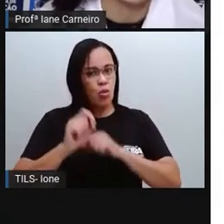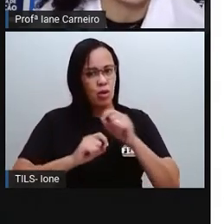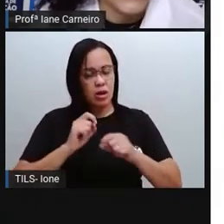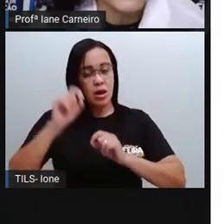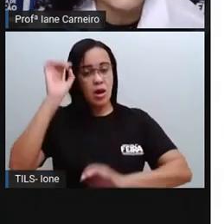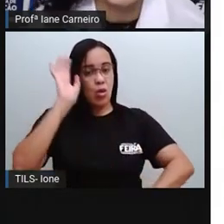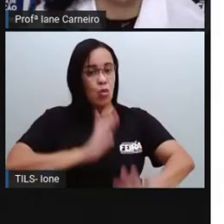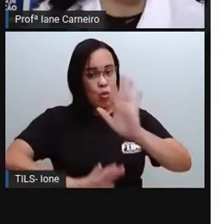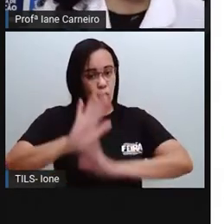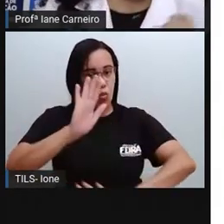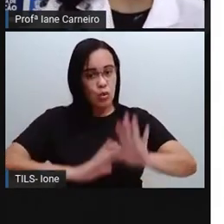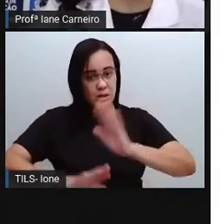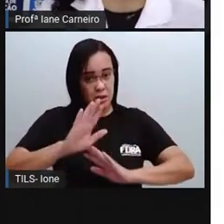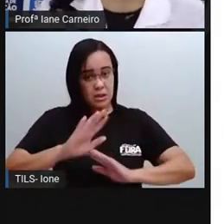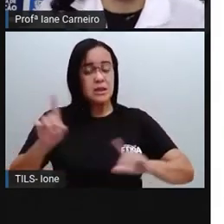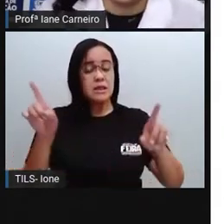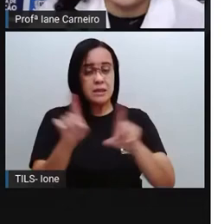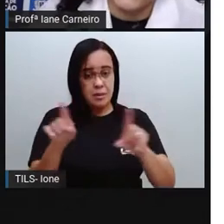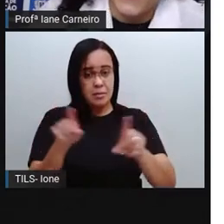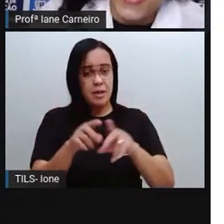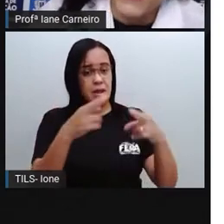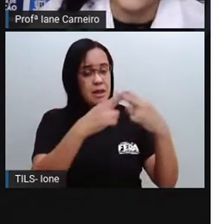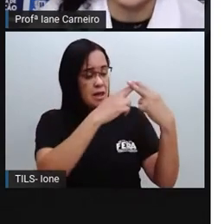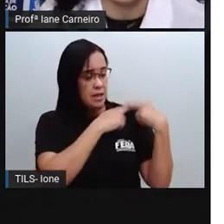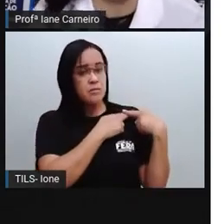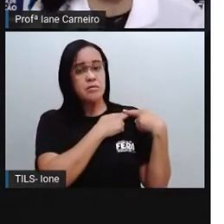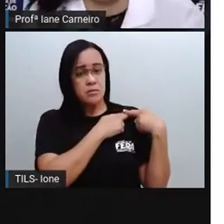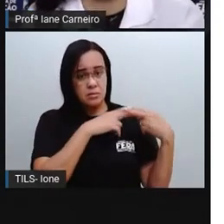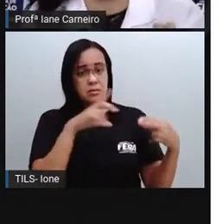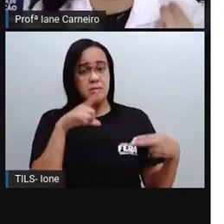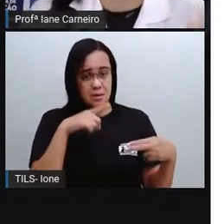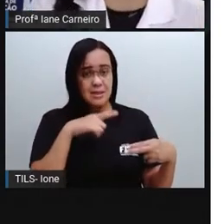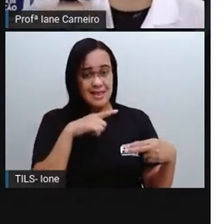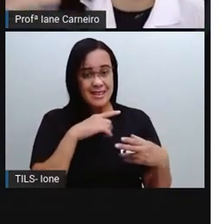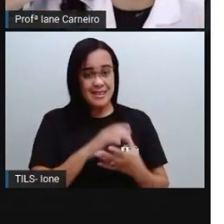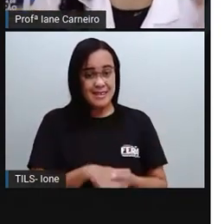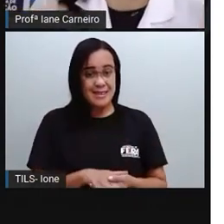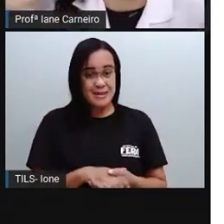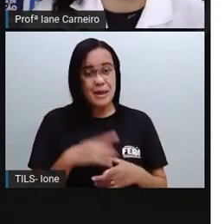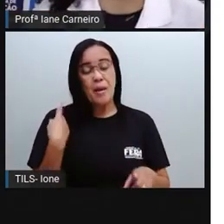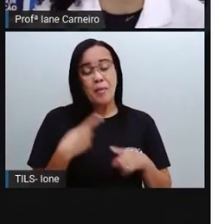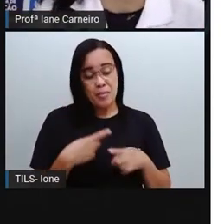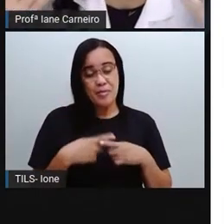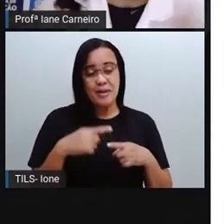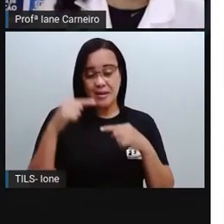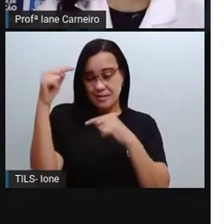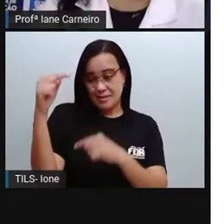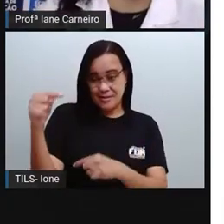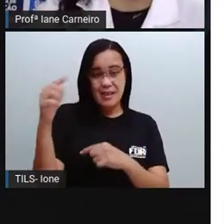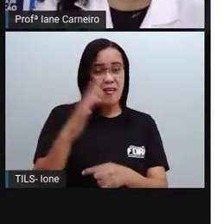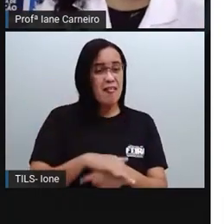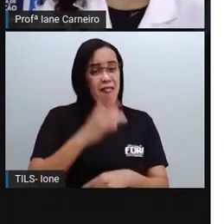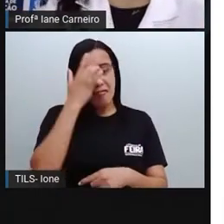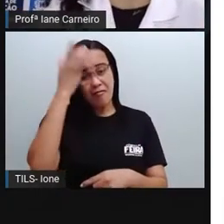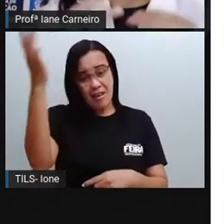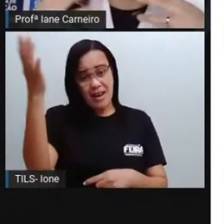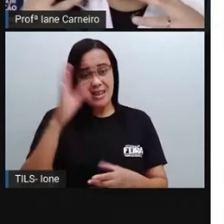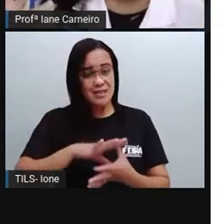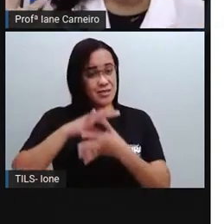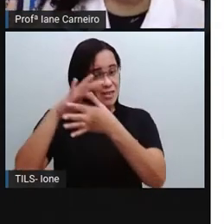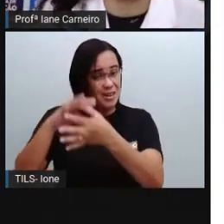sacola, que ao mesmo tempo que facilita a nossa vida, nos ajuda a levar as coisas, também pode ser um